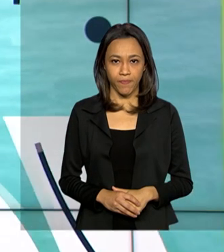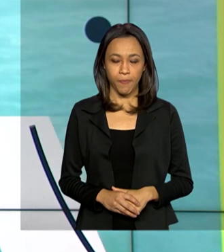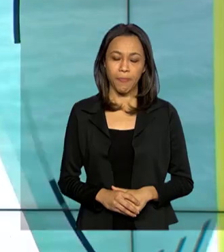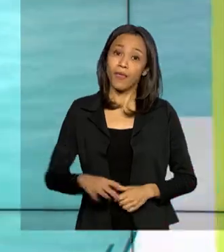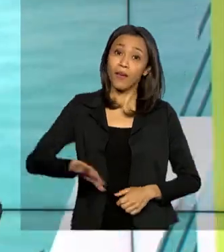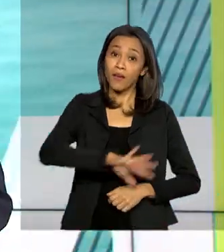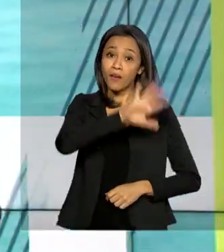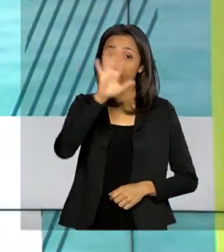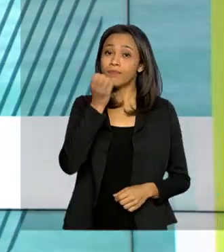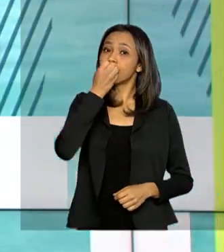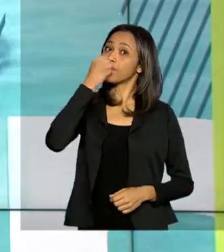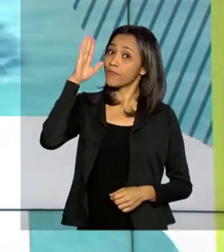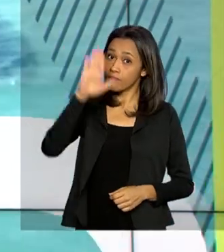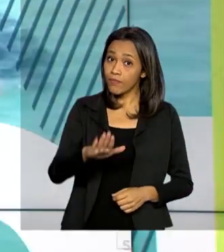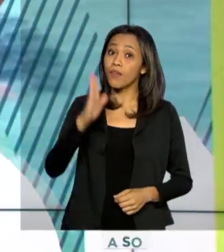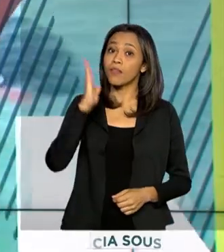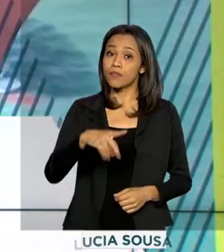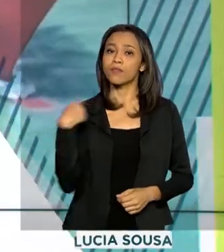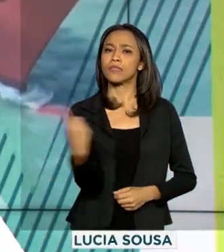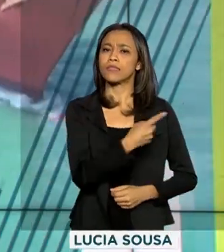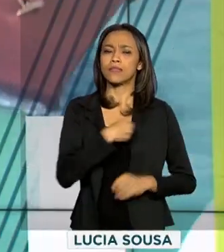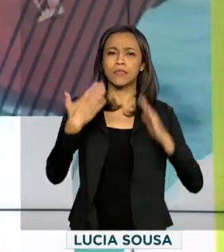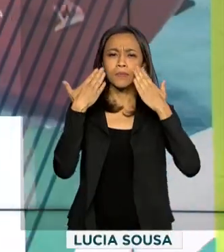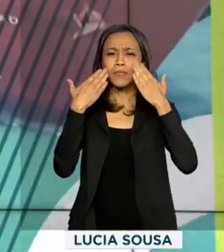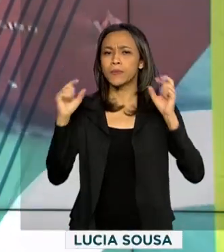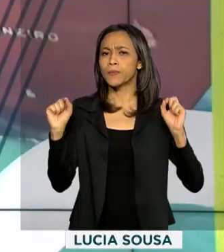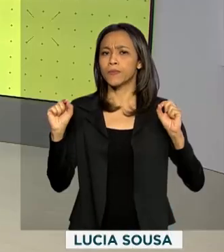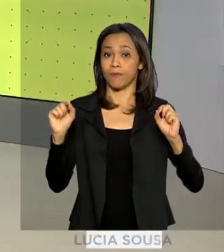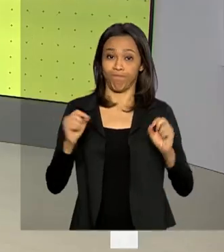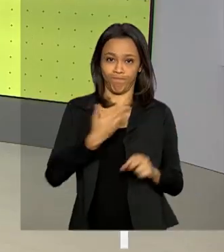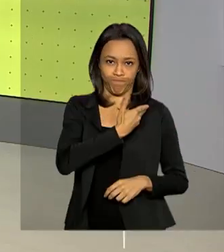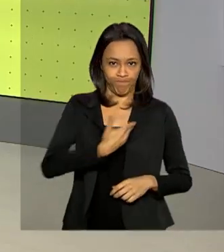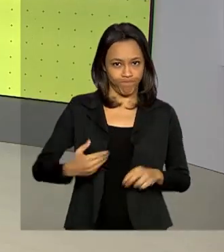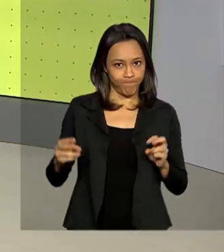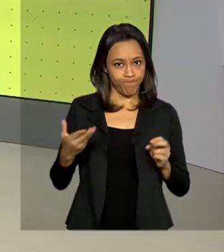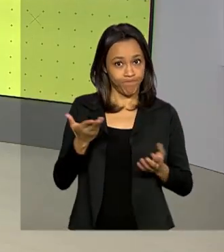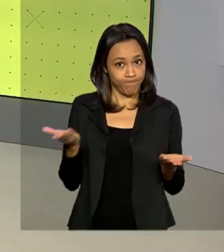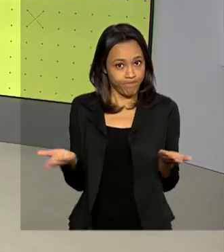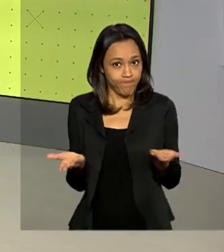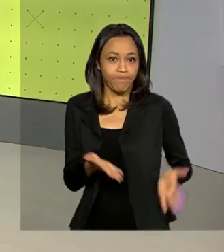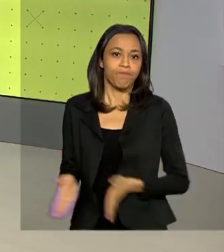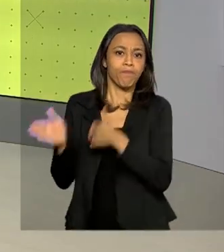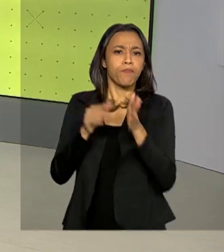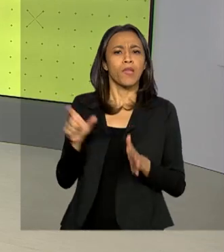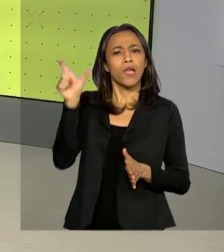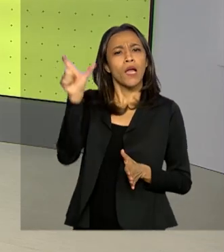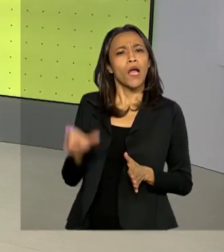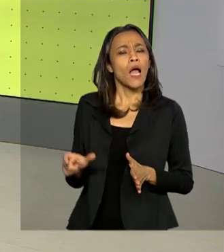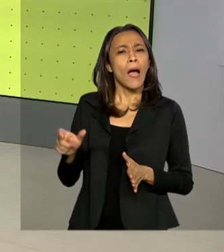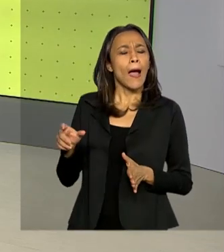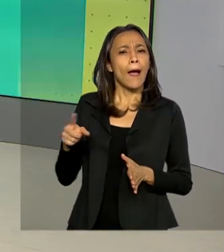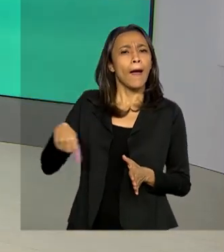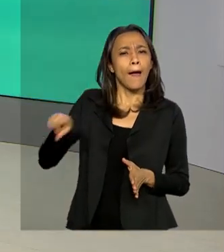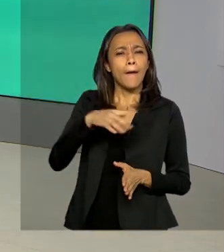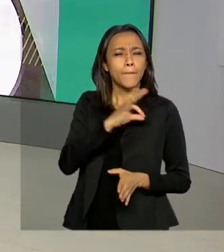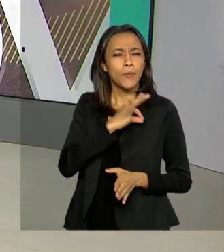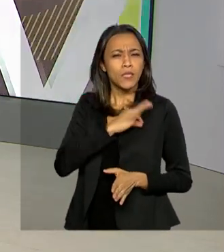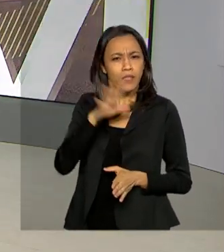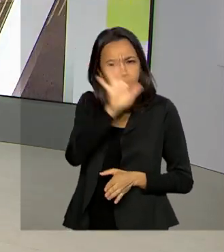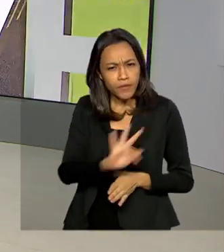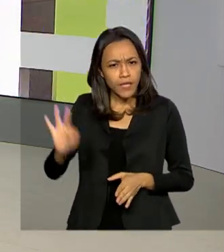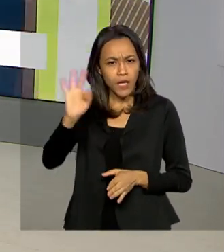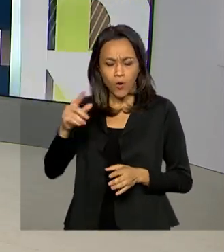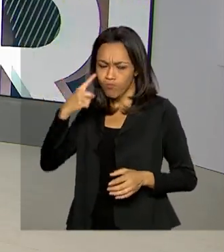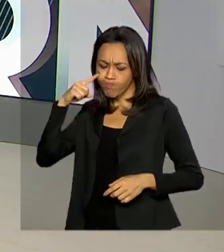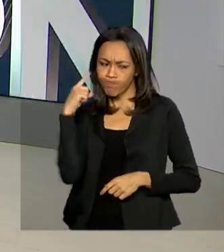Olá, boa tarde. Já estamos de volta com o Governo Agora. A Polícia Federal deflagrou hoje duas operações para combater